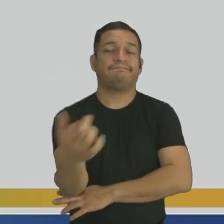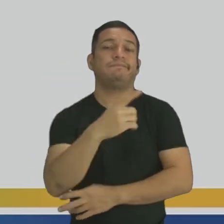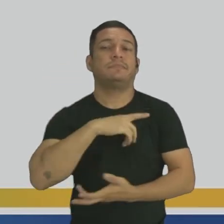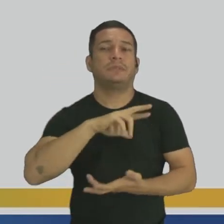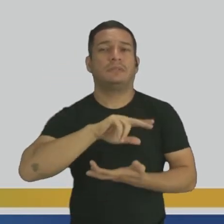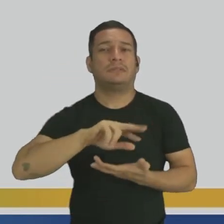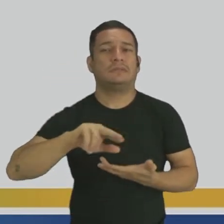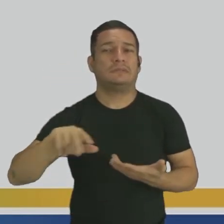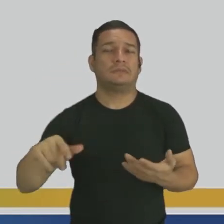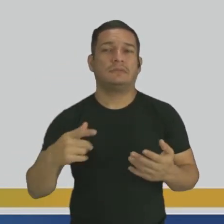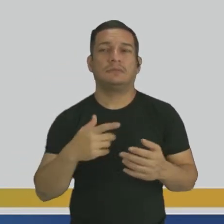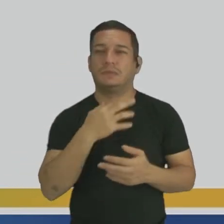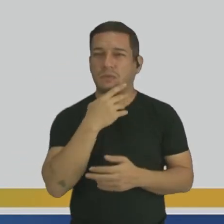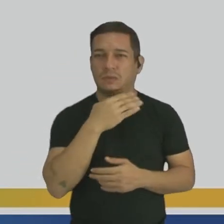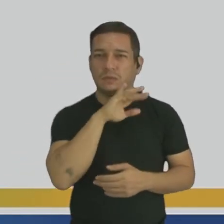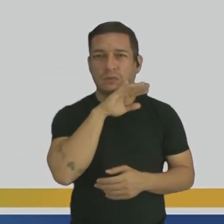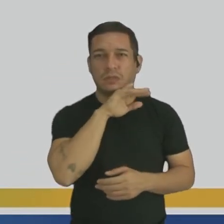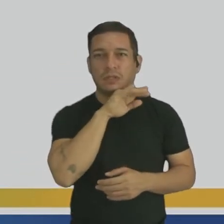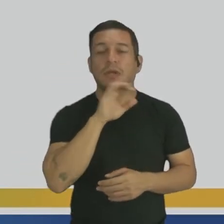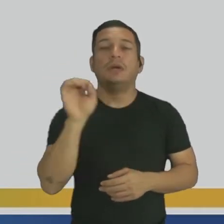monte de coisas ruins.